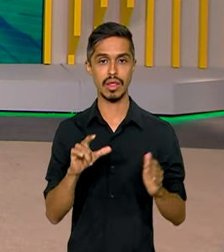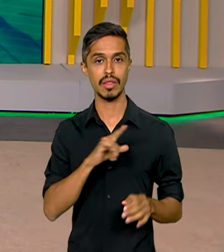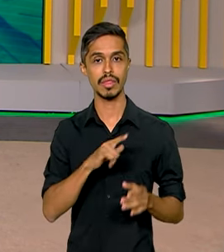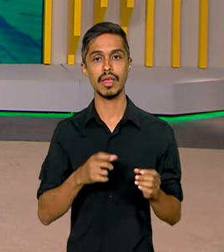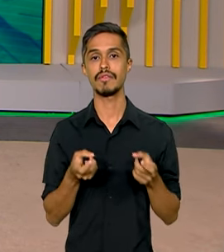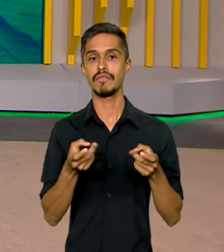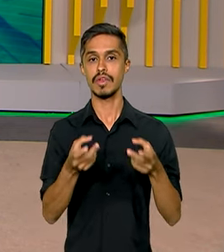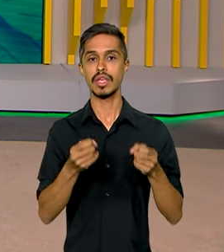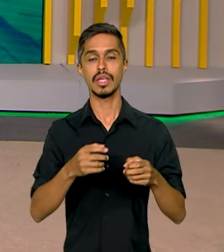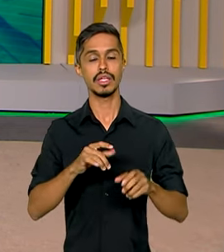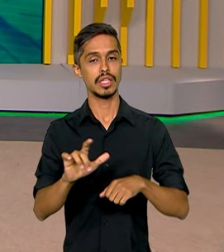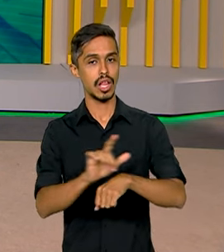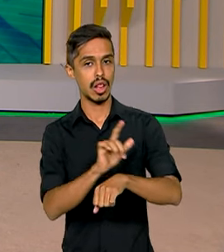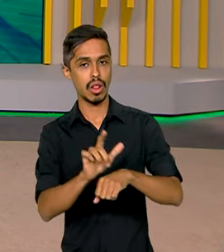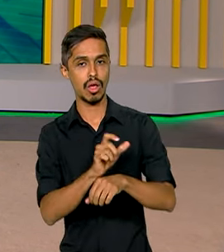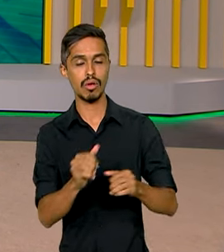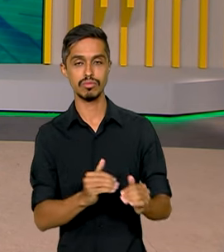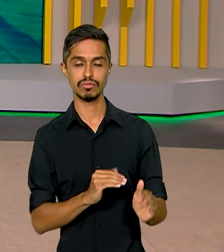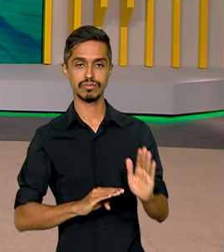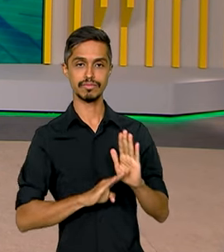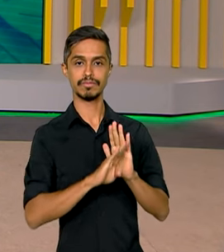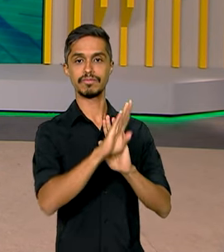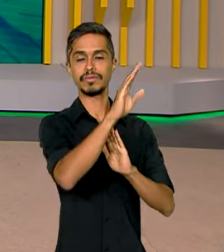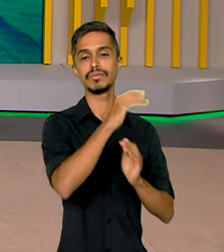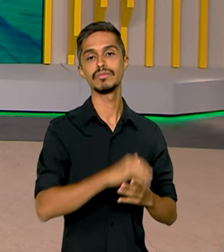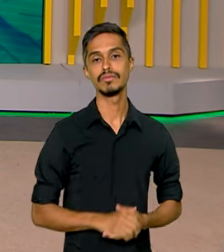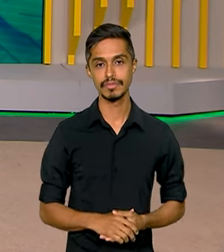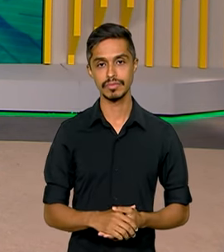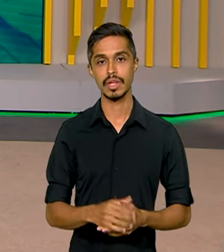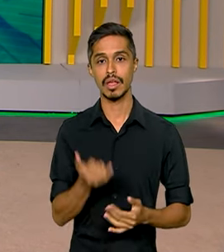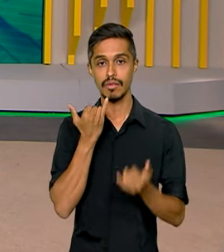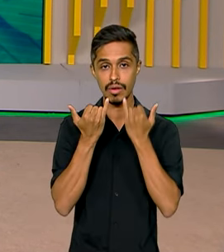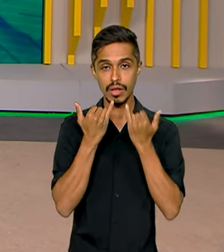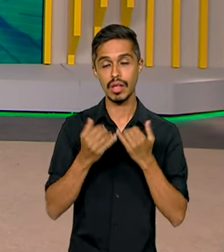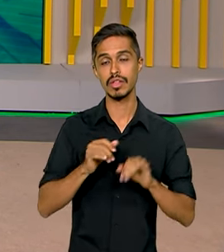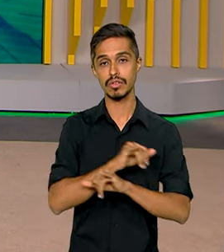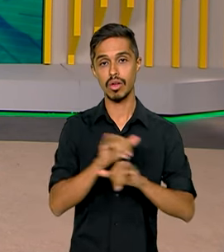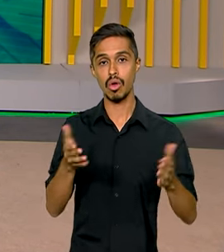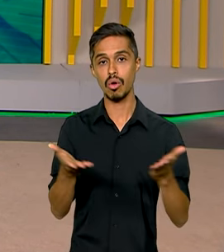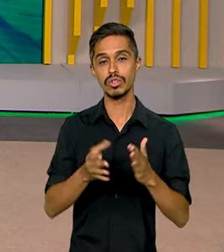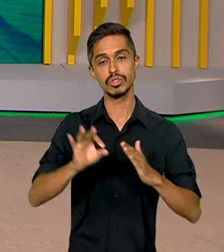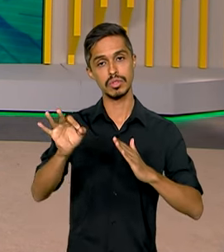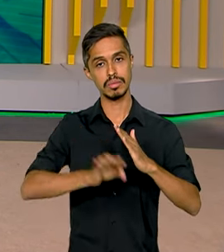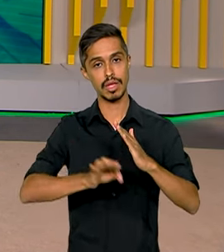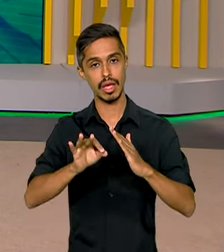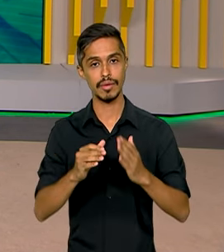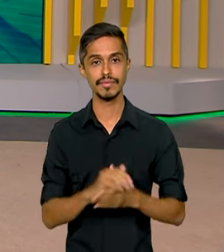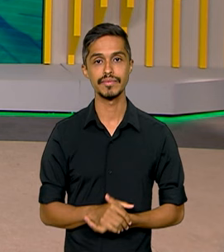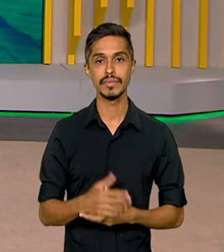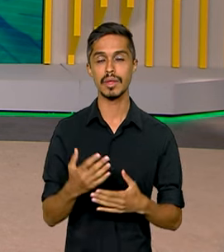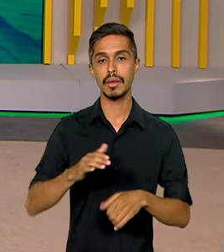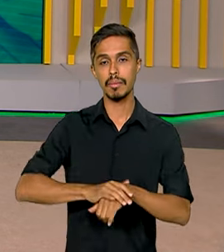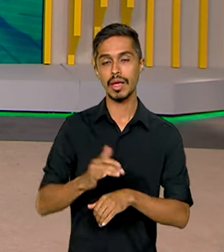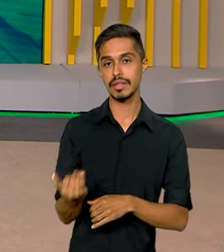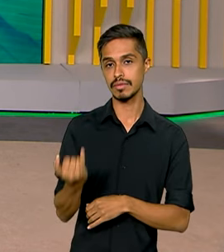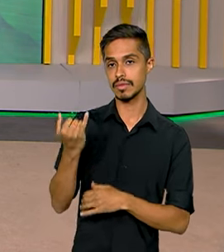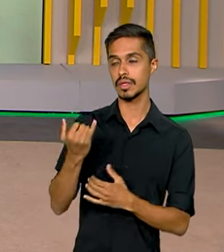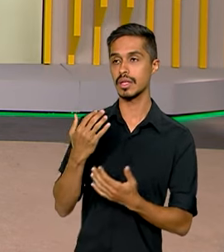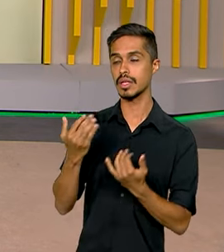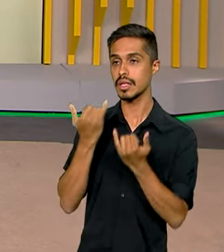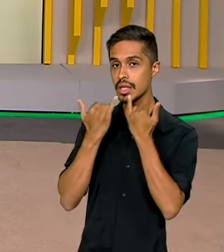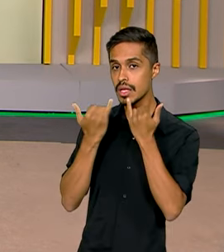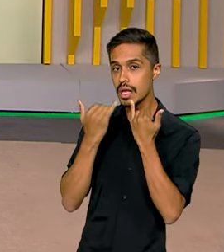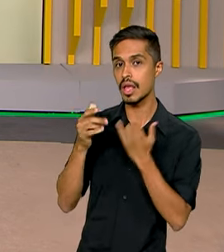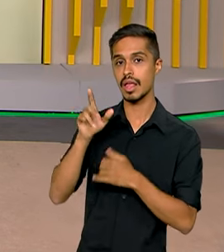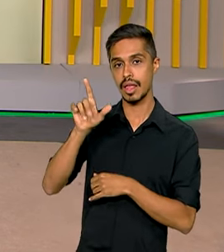vendas e no rendimento do setor do comércio. O dado foi divulgado hoje pelo IBGE. E quem tem mais informações é a